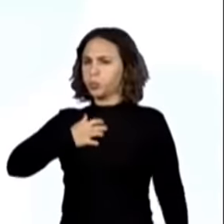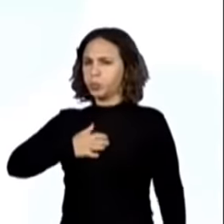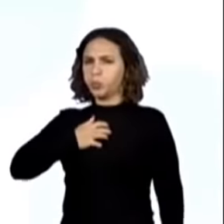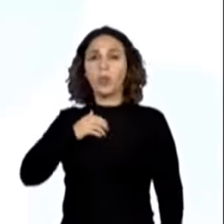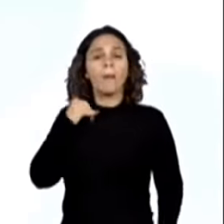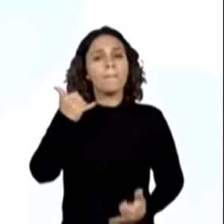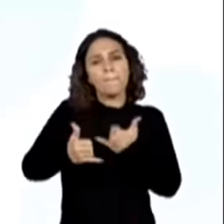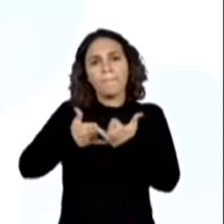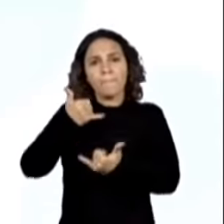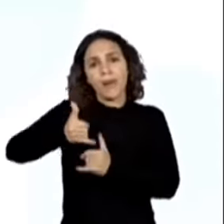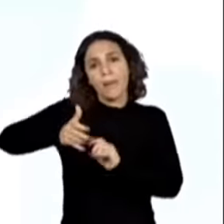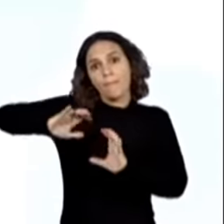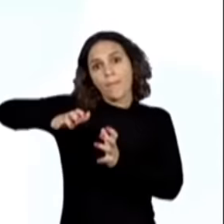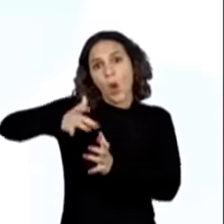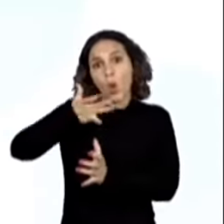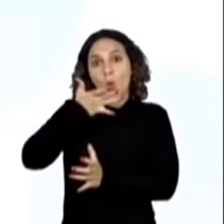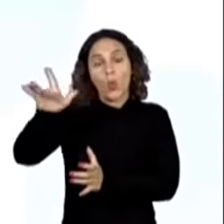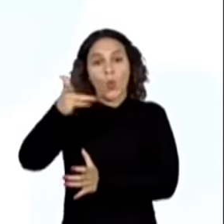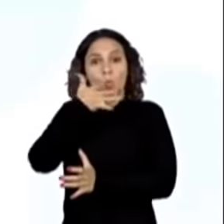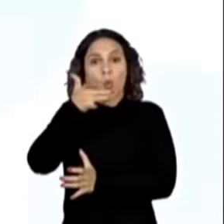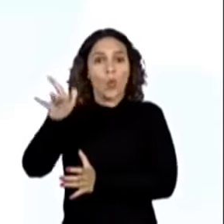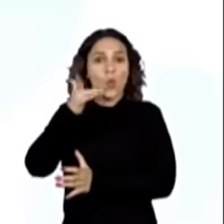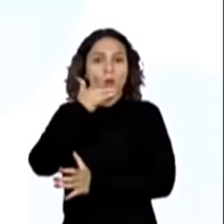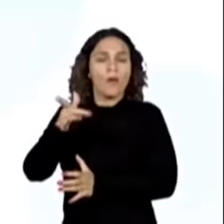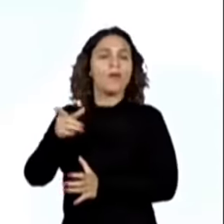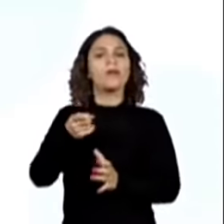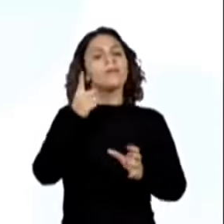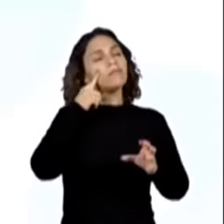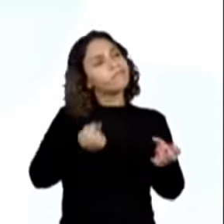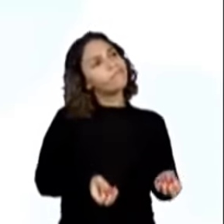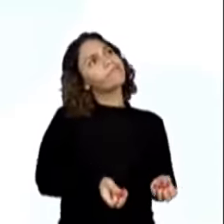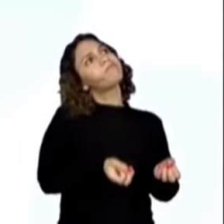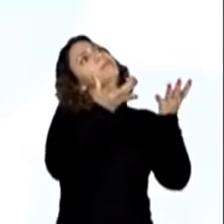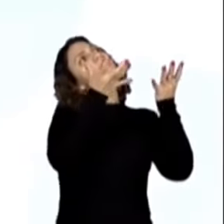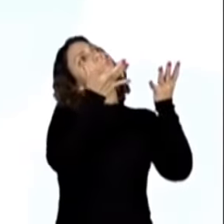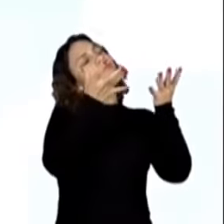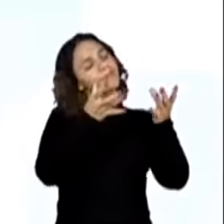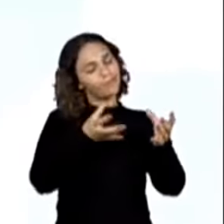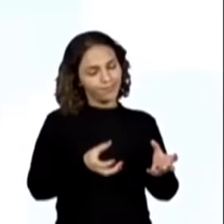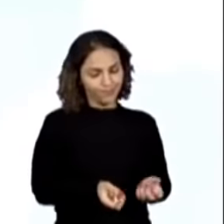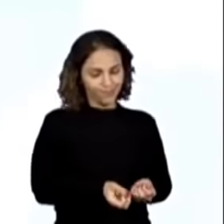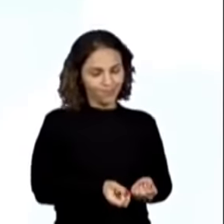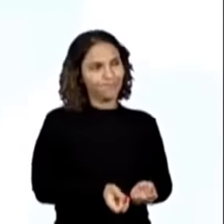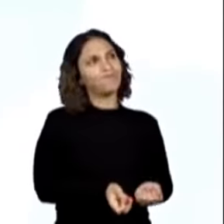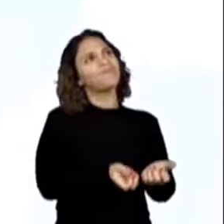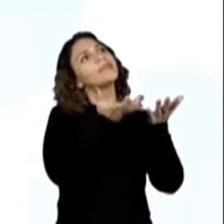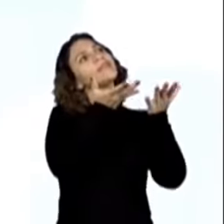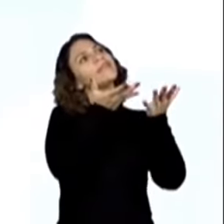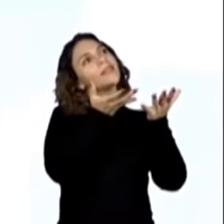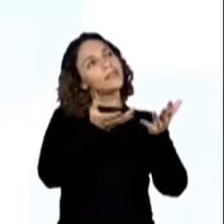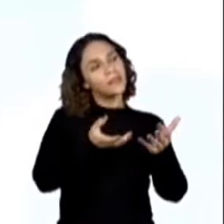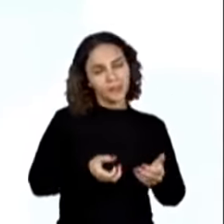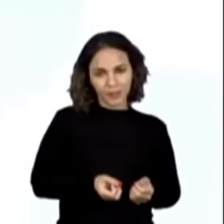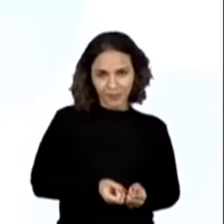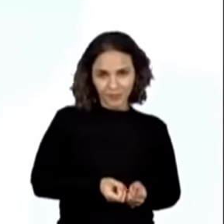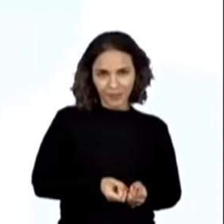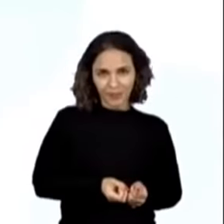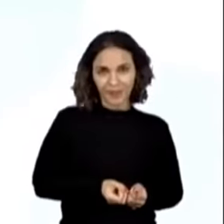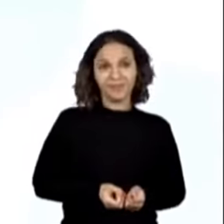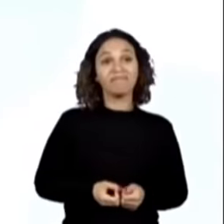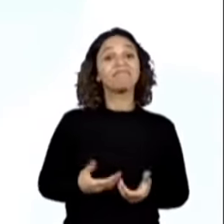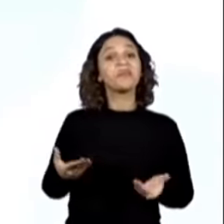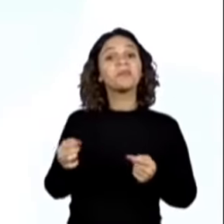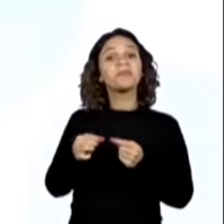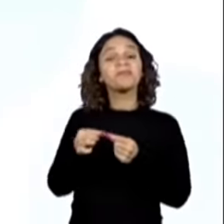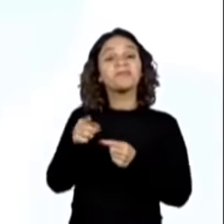brincava com sua bola de ouro, atirando-a para cima e apanhando-a com as mãos. E esse aqui,